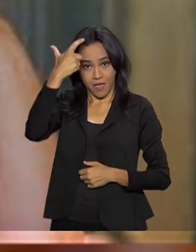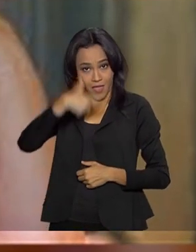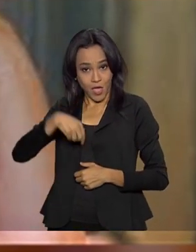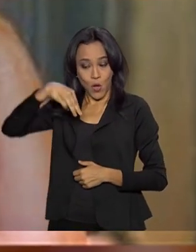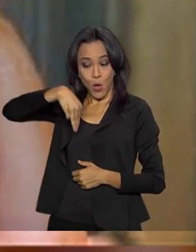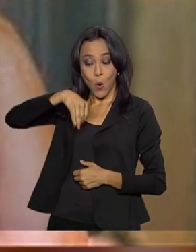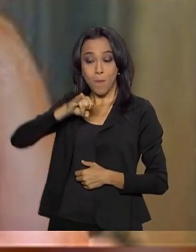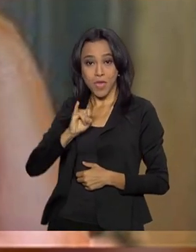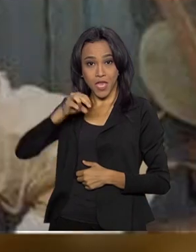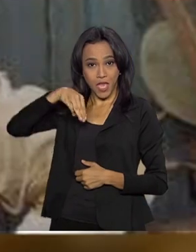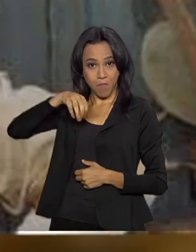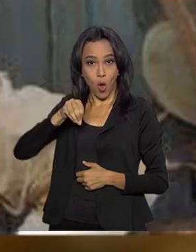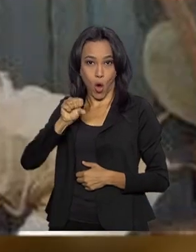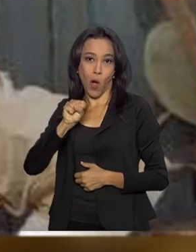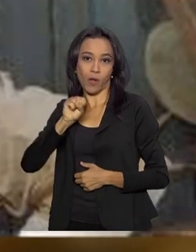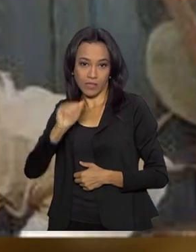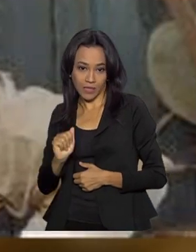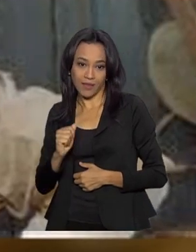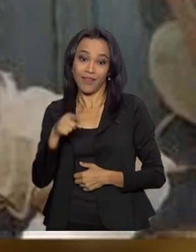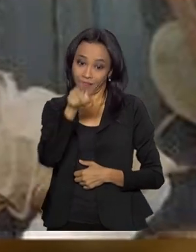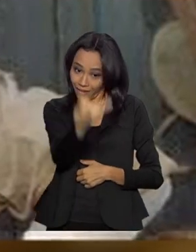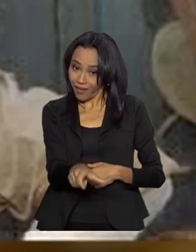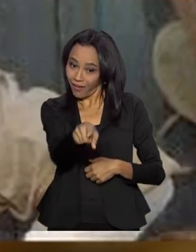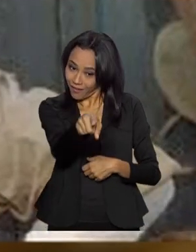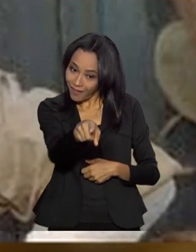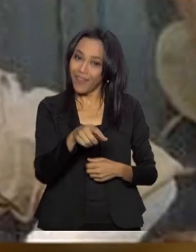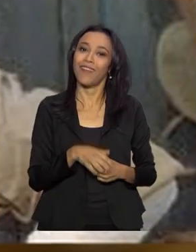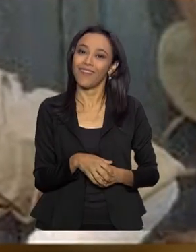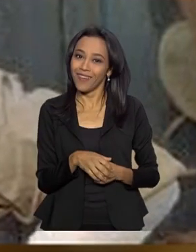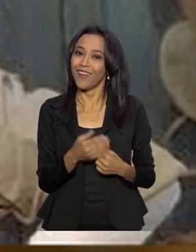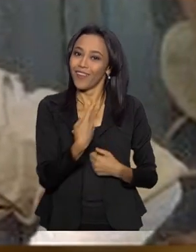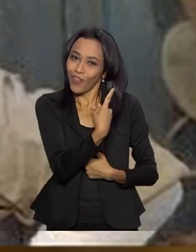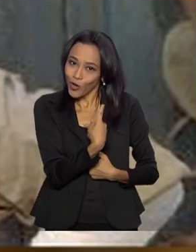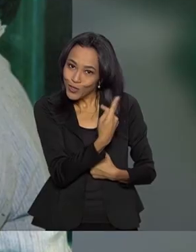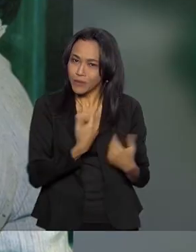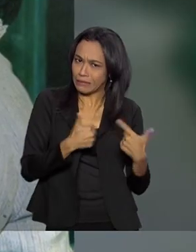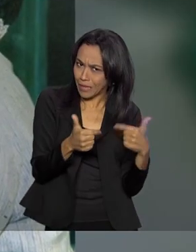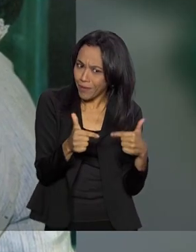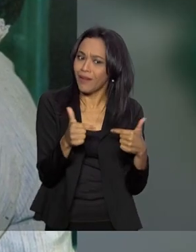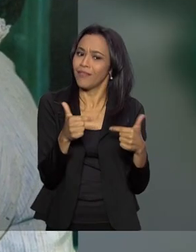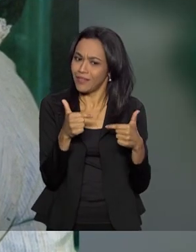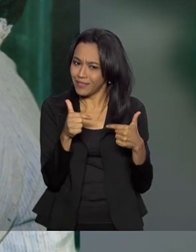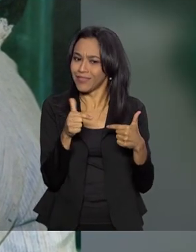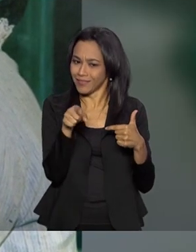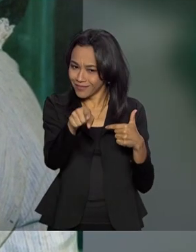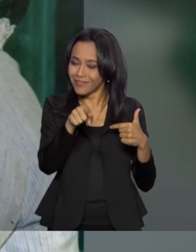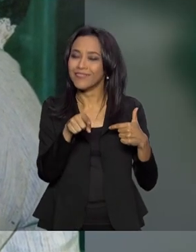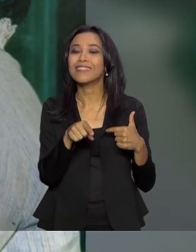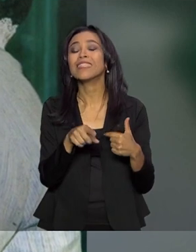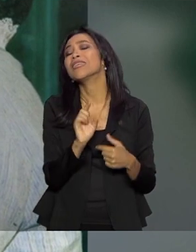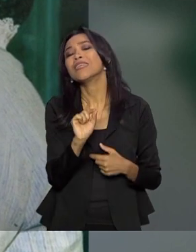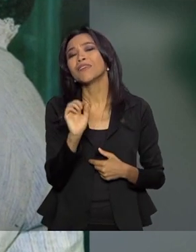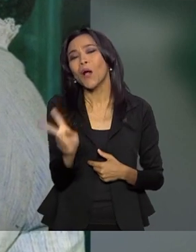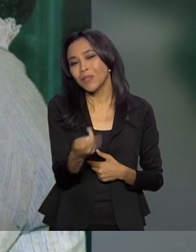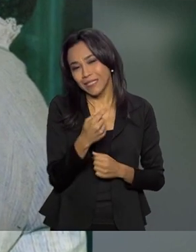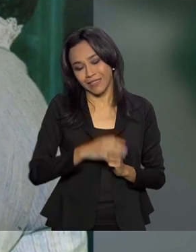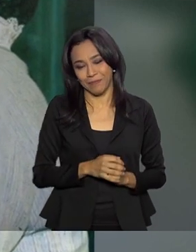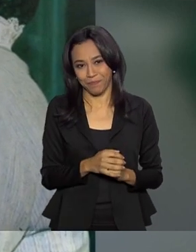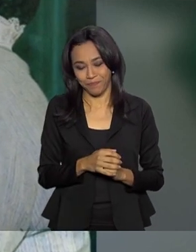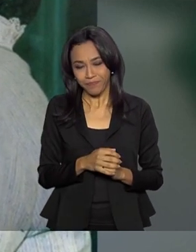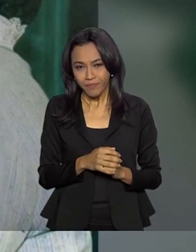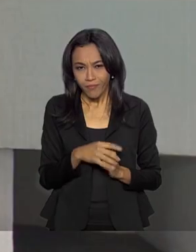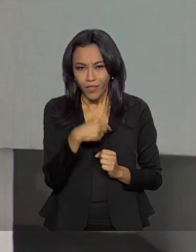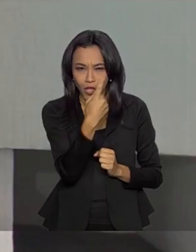Seu Calixto, que fazia o Seu Calixto. A gente novinho, trabalhando, né? E a gente